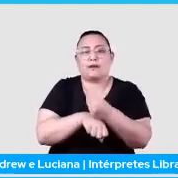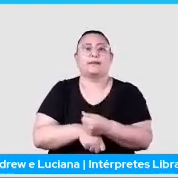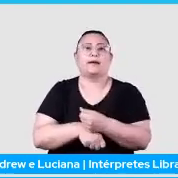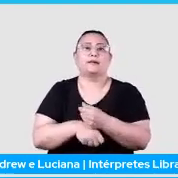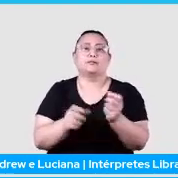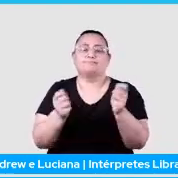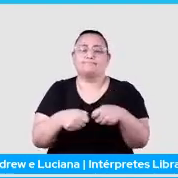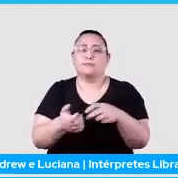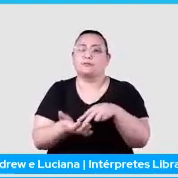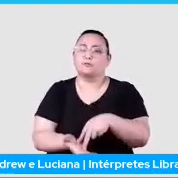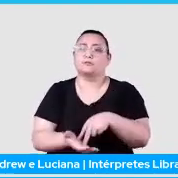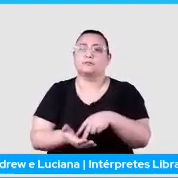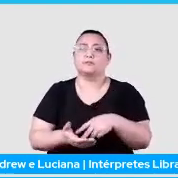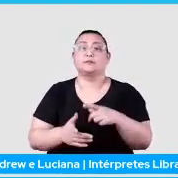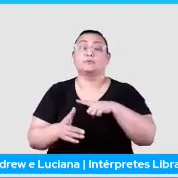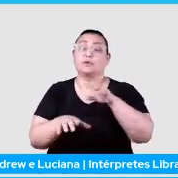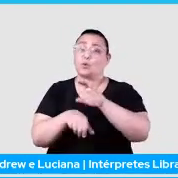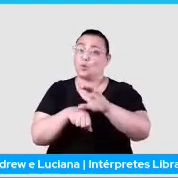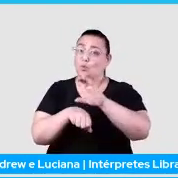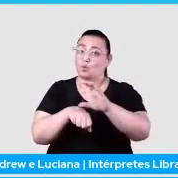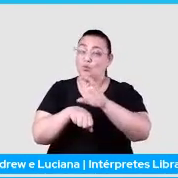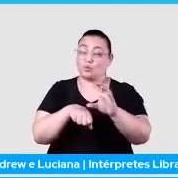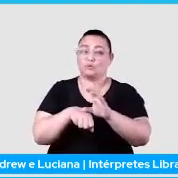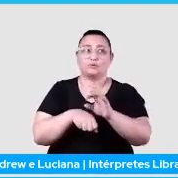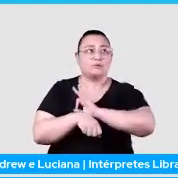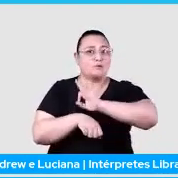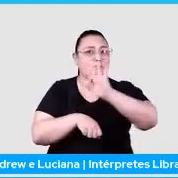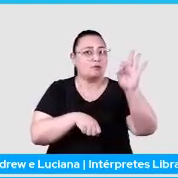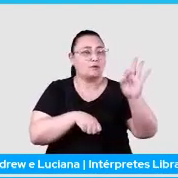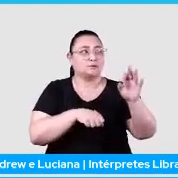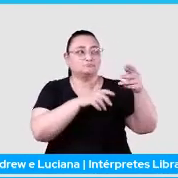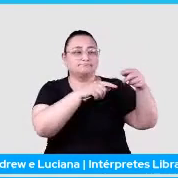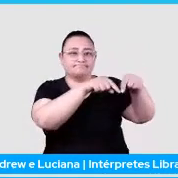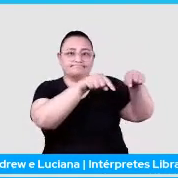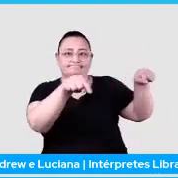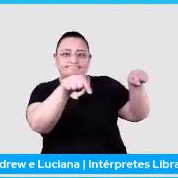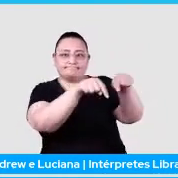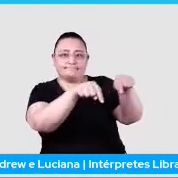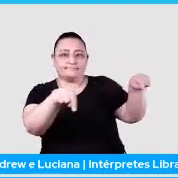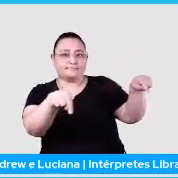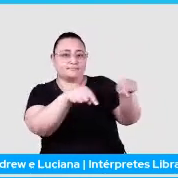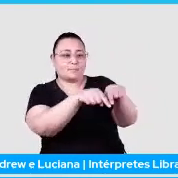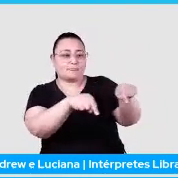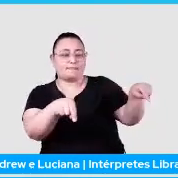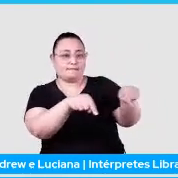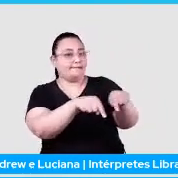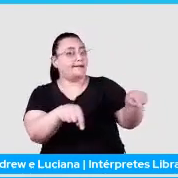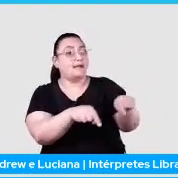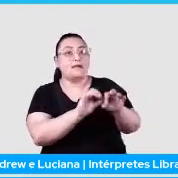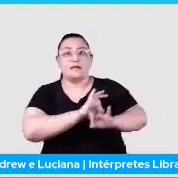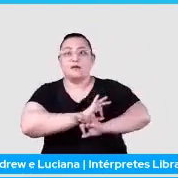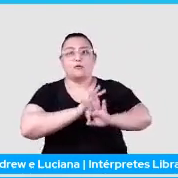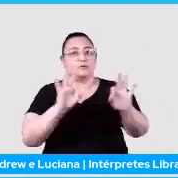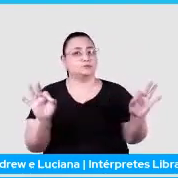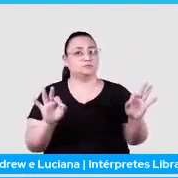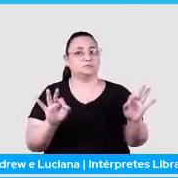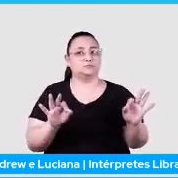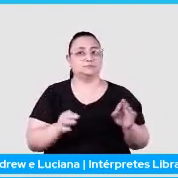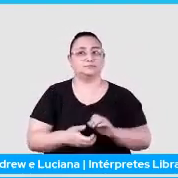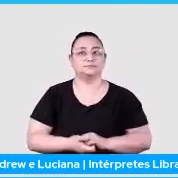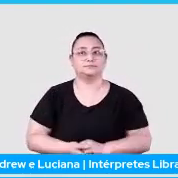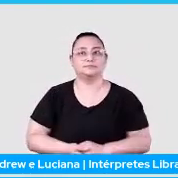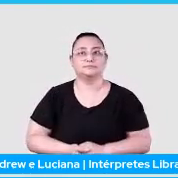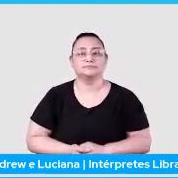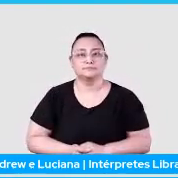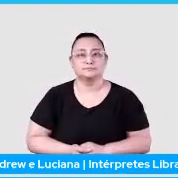aqui alguns cursos, muito bom, esse curso aqui, esse segundo curso aqui, esse um é bem tradutório, que é do Kaggle, eu não sei se vocês já viram